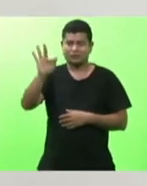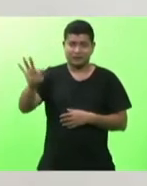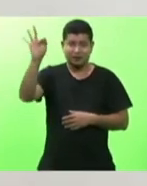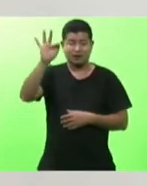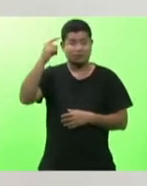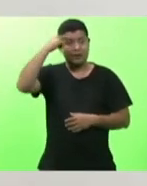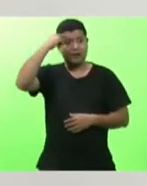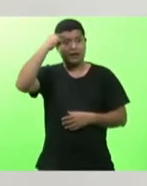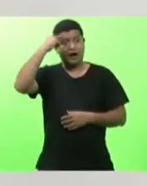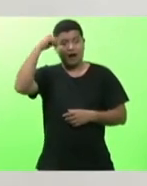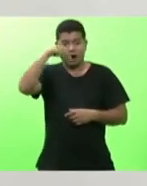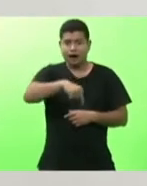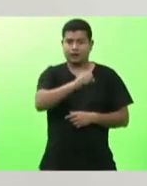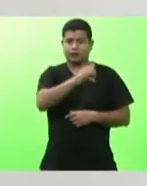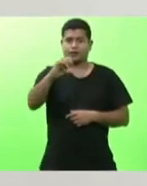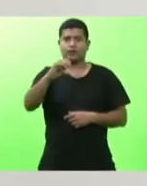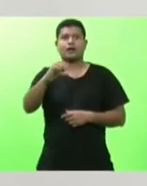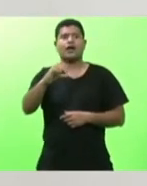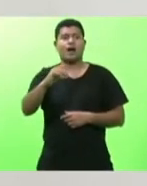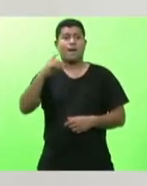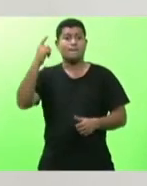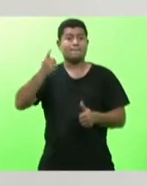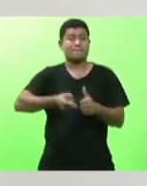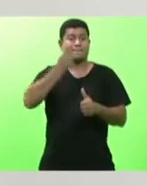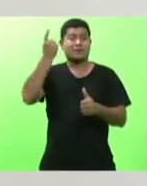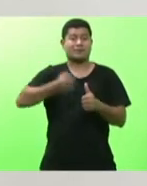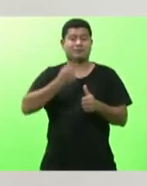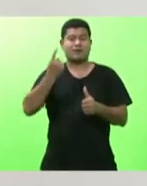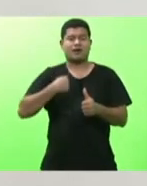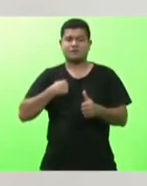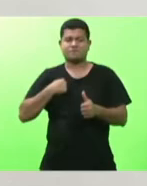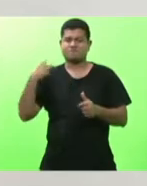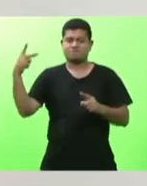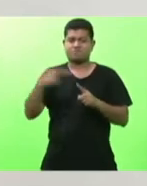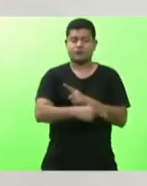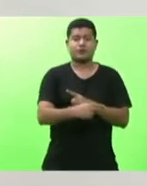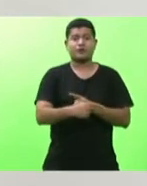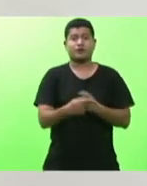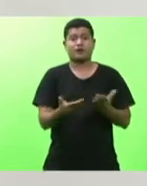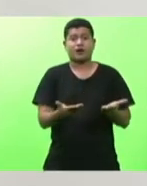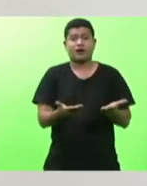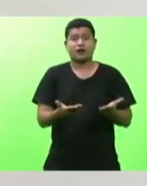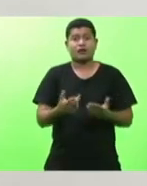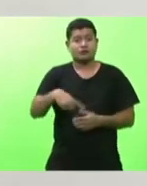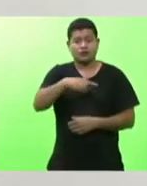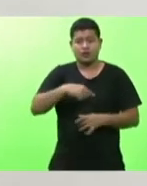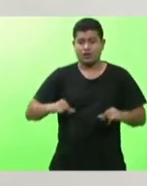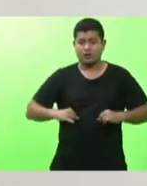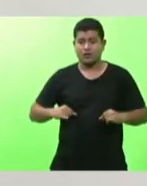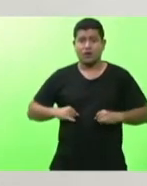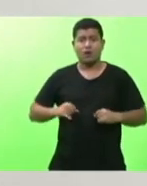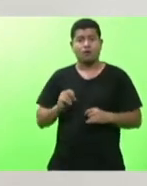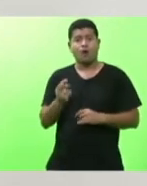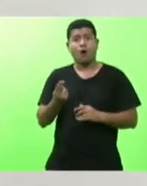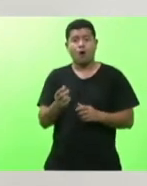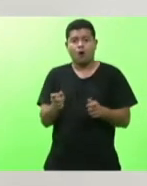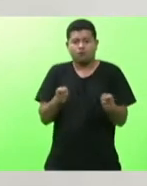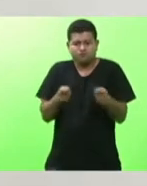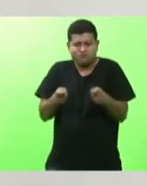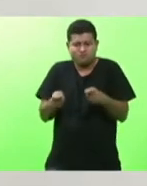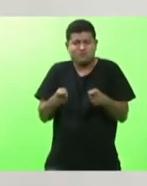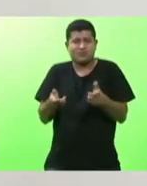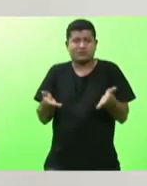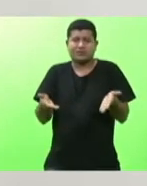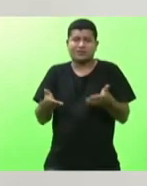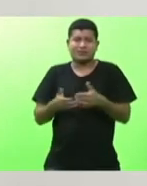com os cortes ou com o contingenciamento de qualquer modo nós estamos convivendo